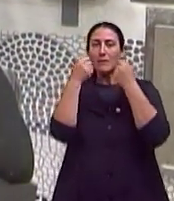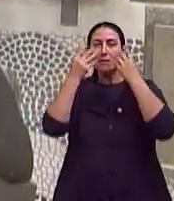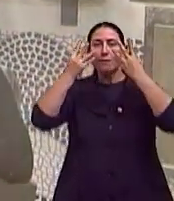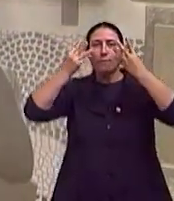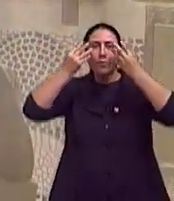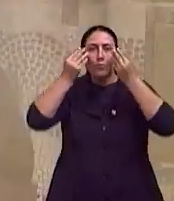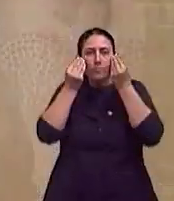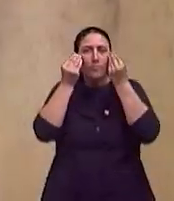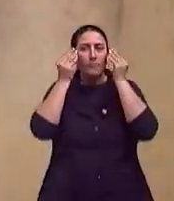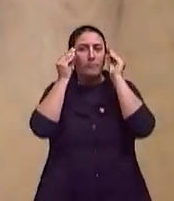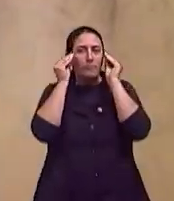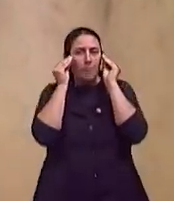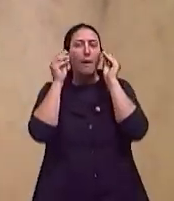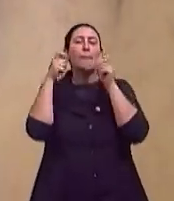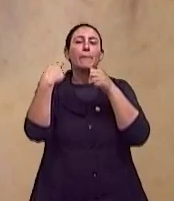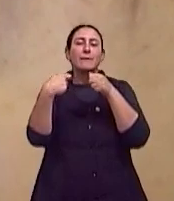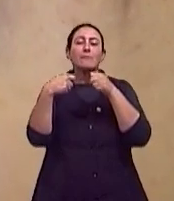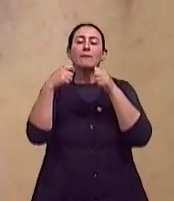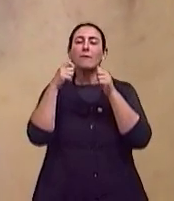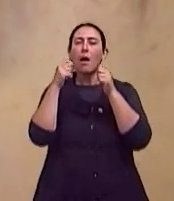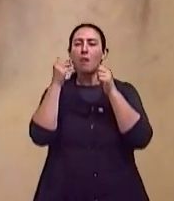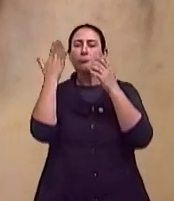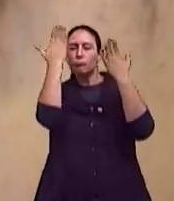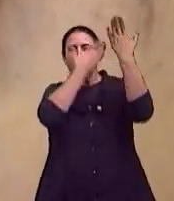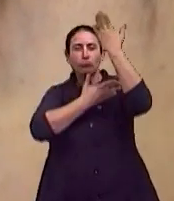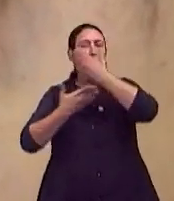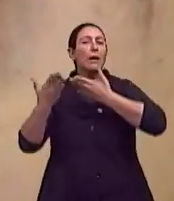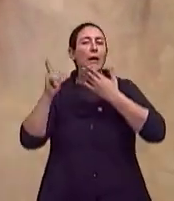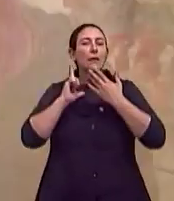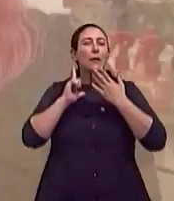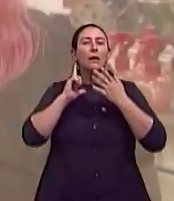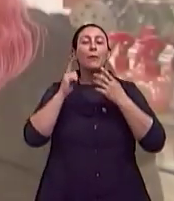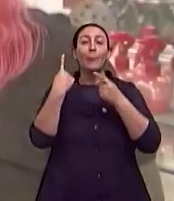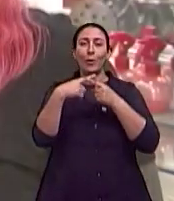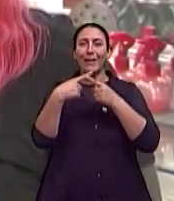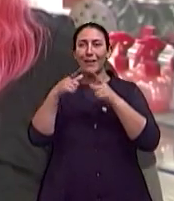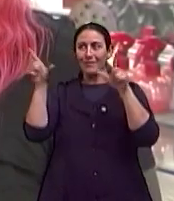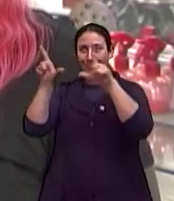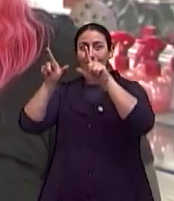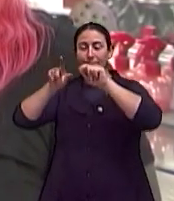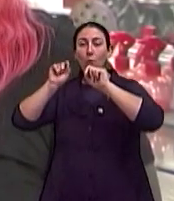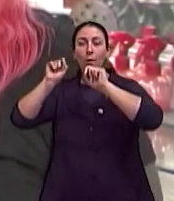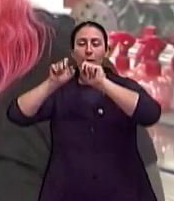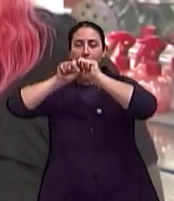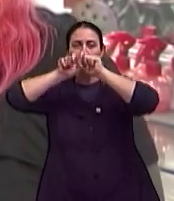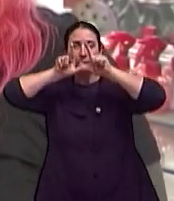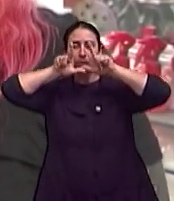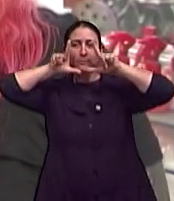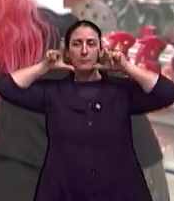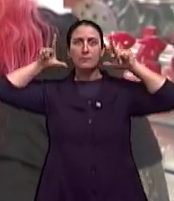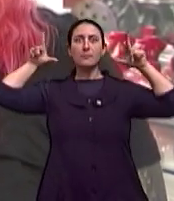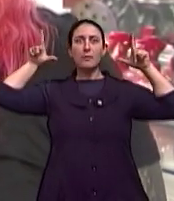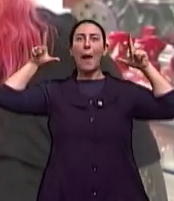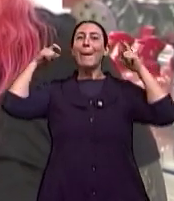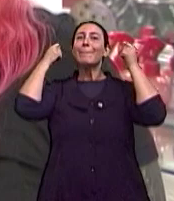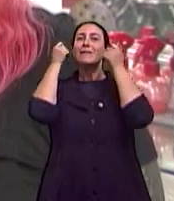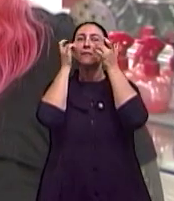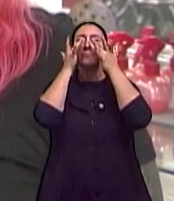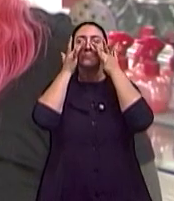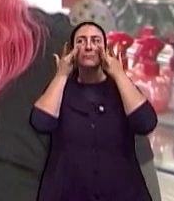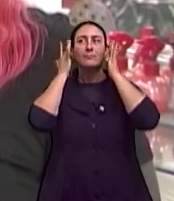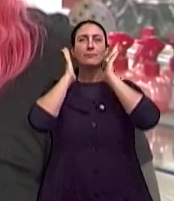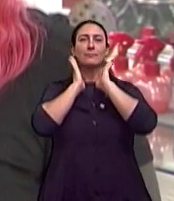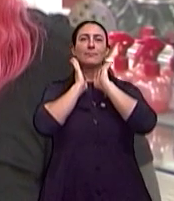poros, disfarça um pouquinho mais as imperfeições da pele, porque como a imagem tá cada vez mais real, ela tem que deixar a